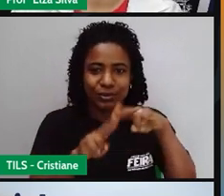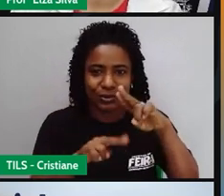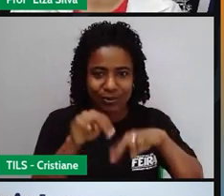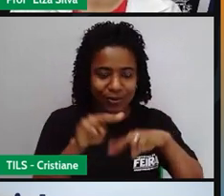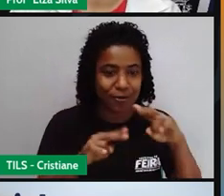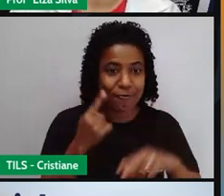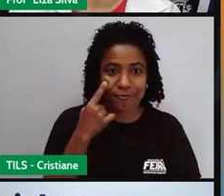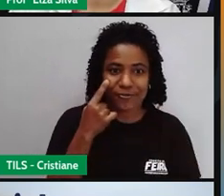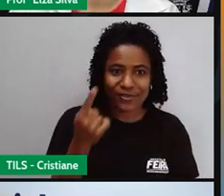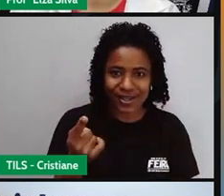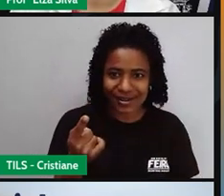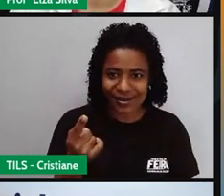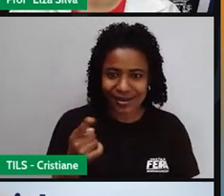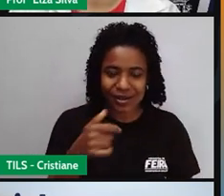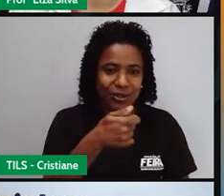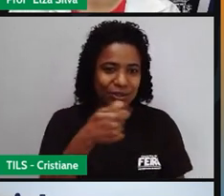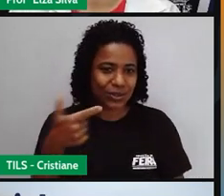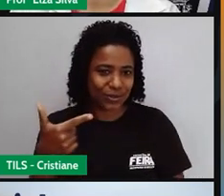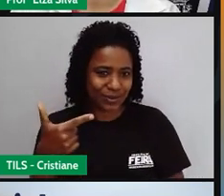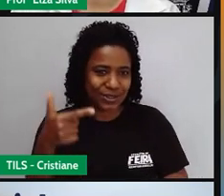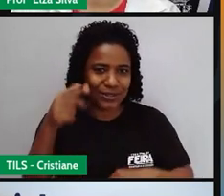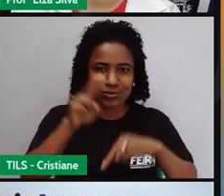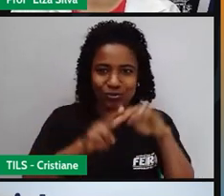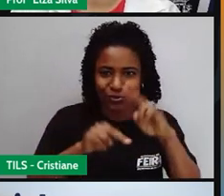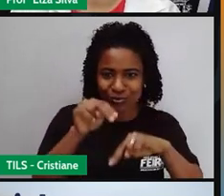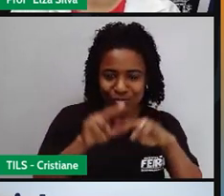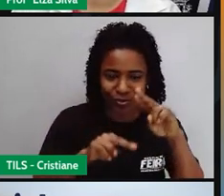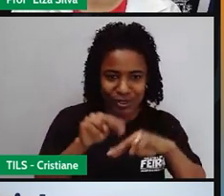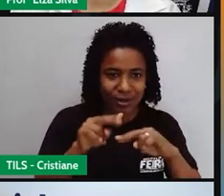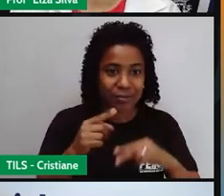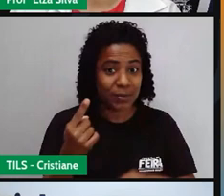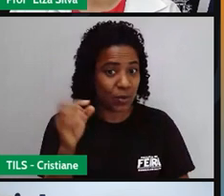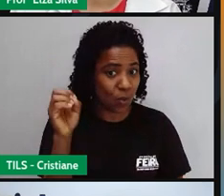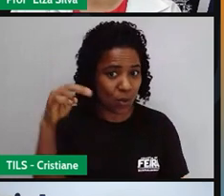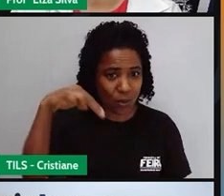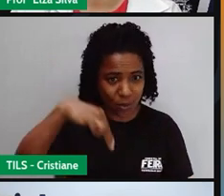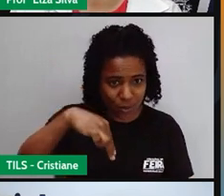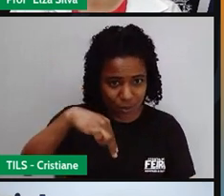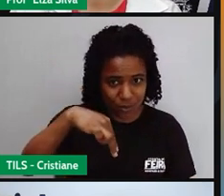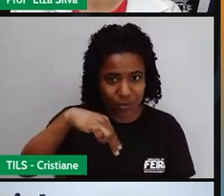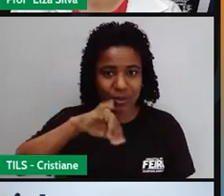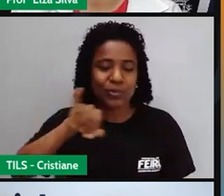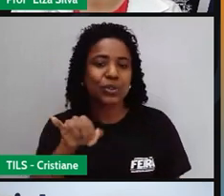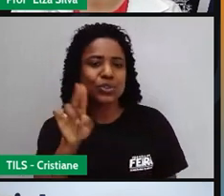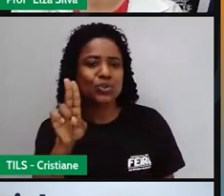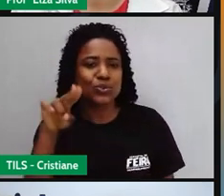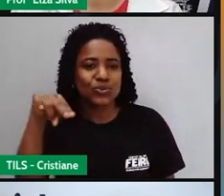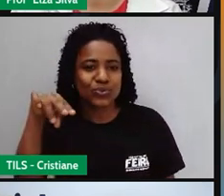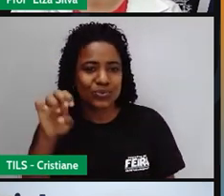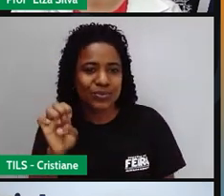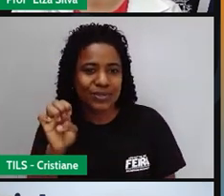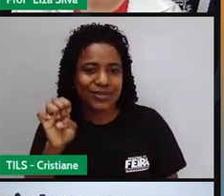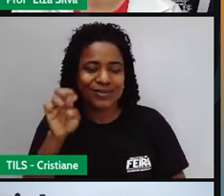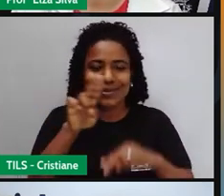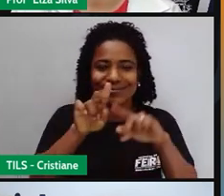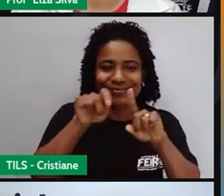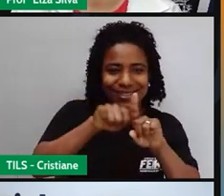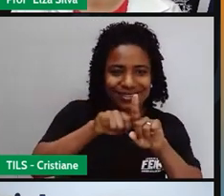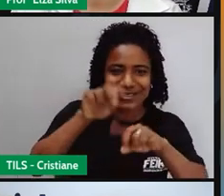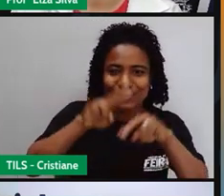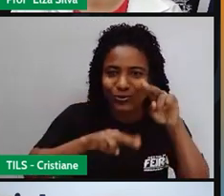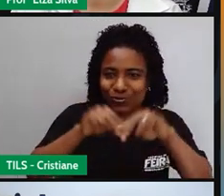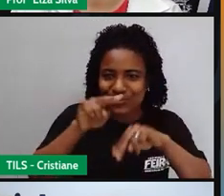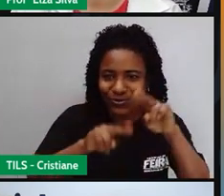A gente utiliza a preposição on June, que é o mês, que é junho, e 12th,